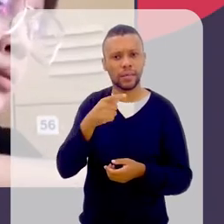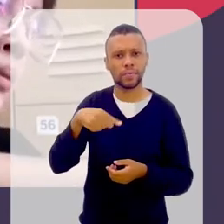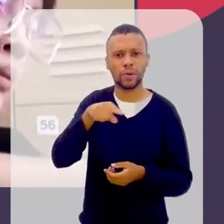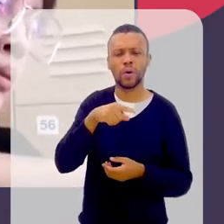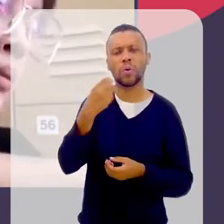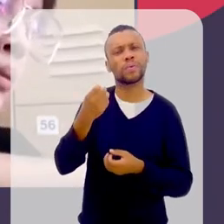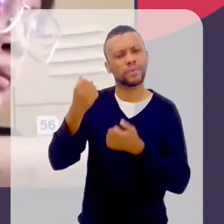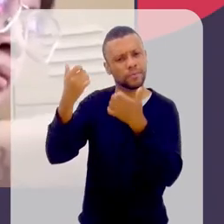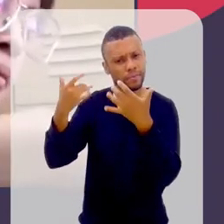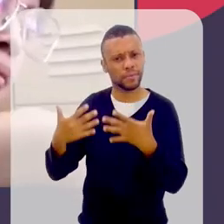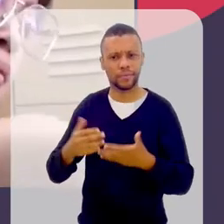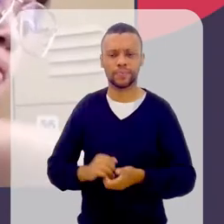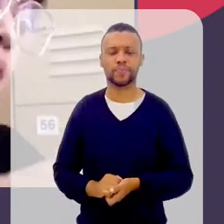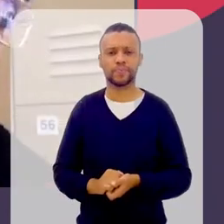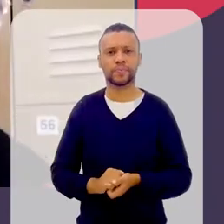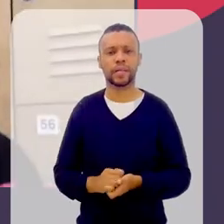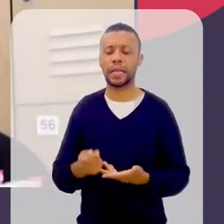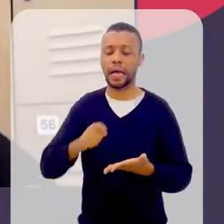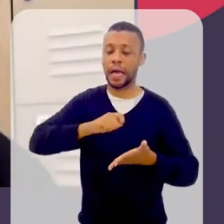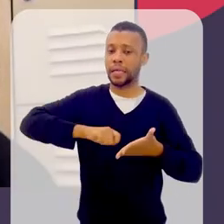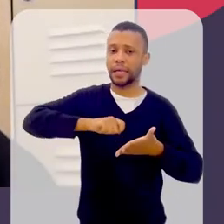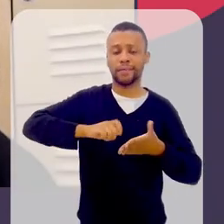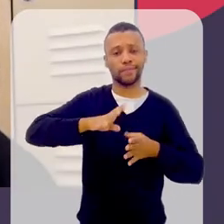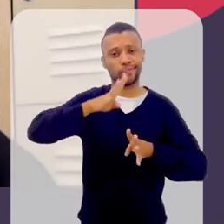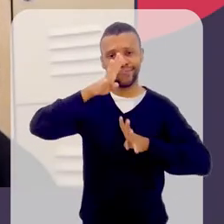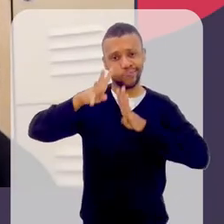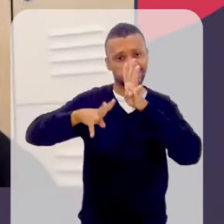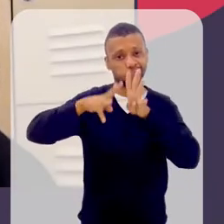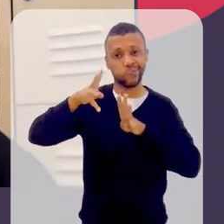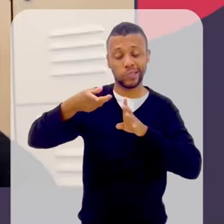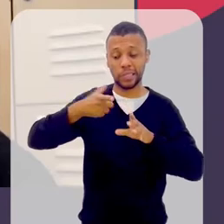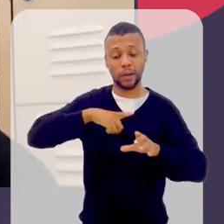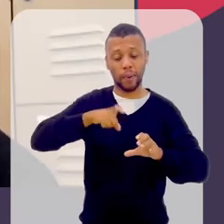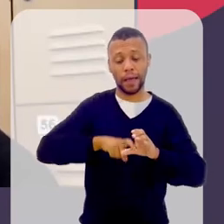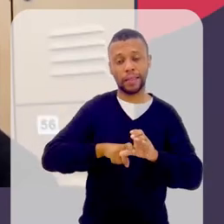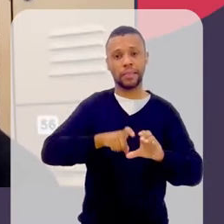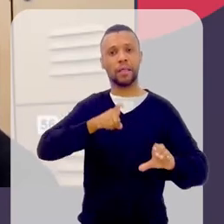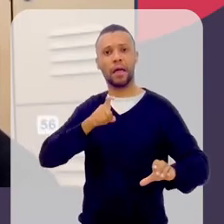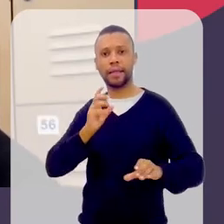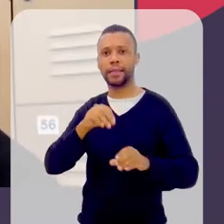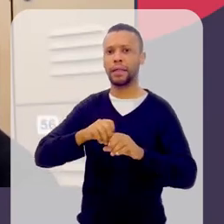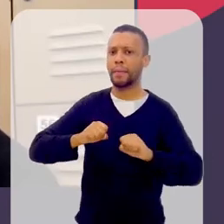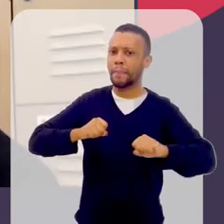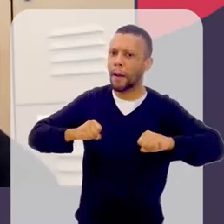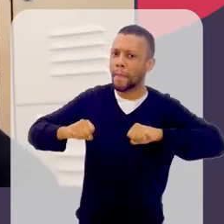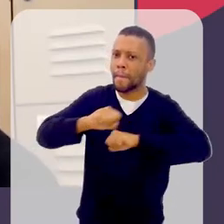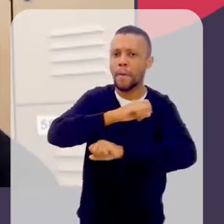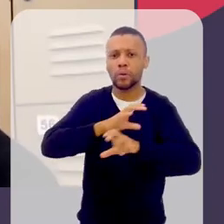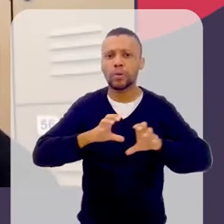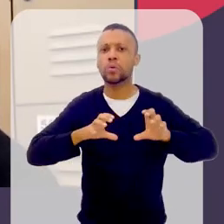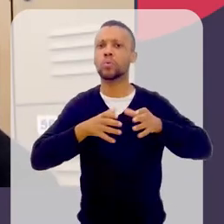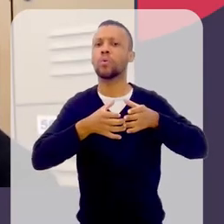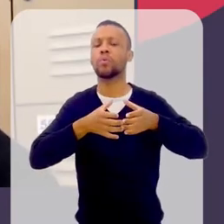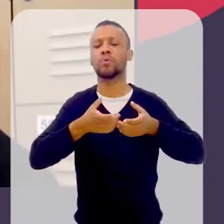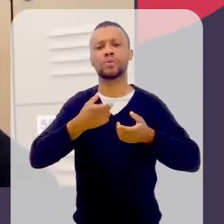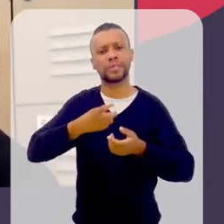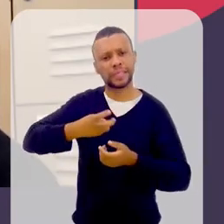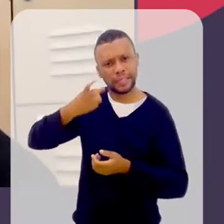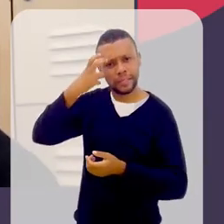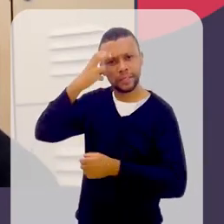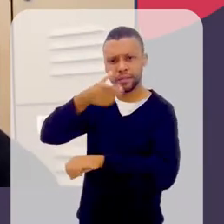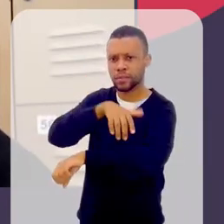Como eu estava dizendo, escrevem a revelia. Tem uma certa independência nesses movimentos intelectuais, né? Nessa